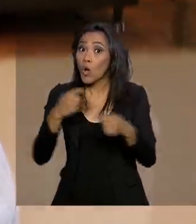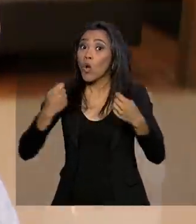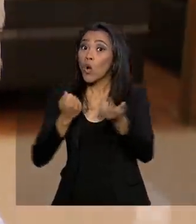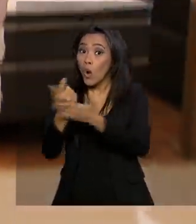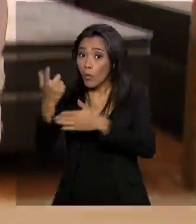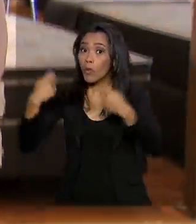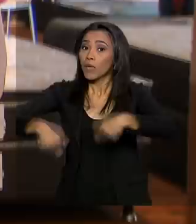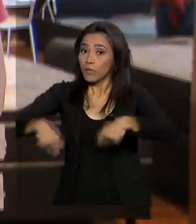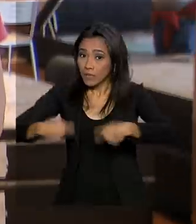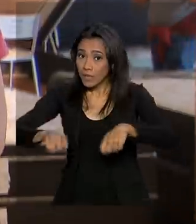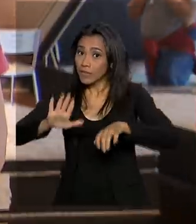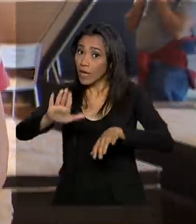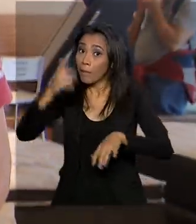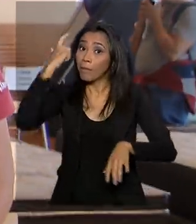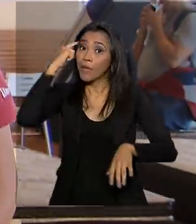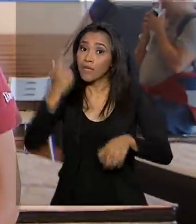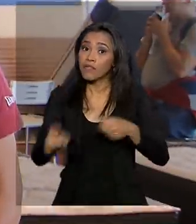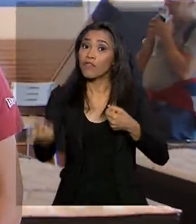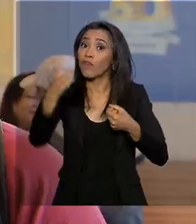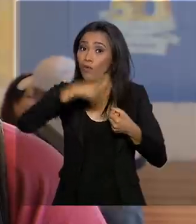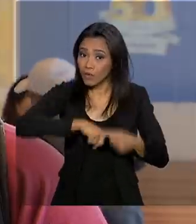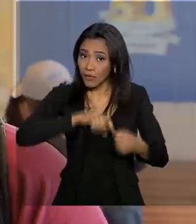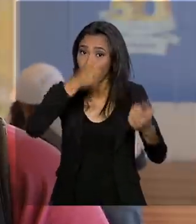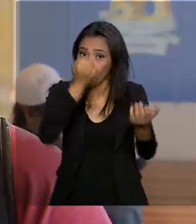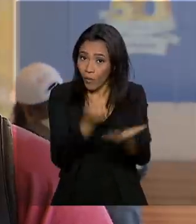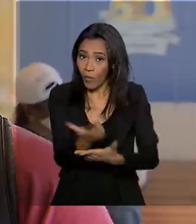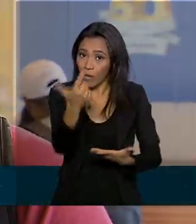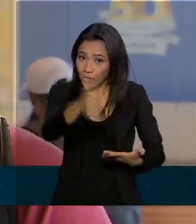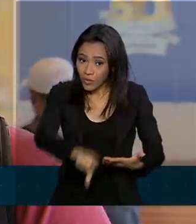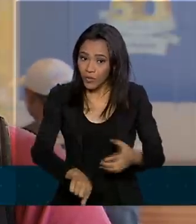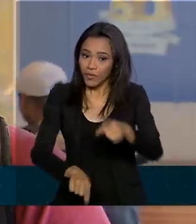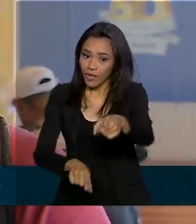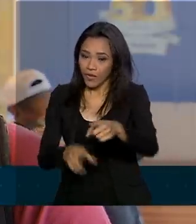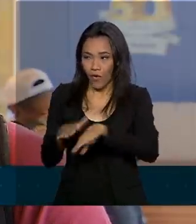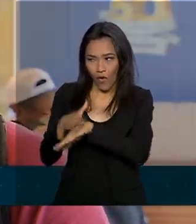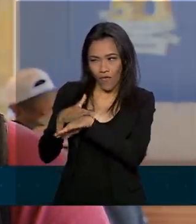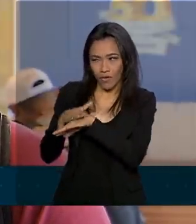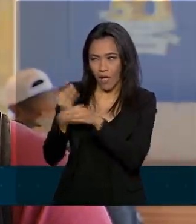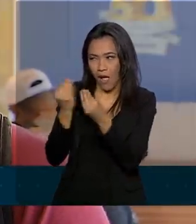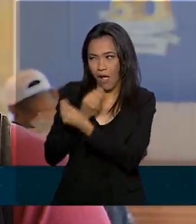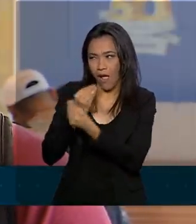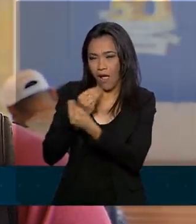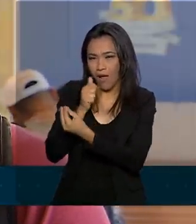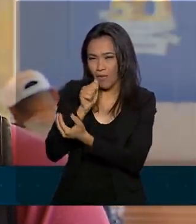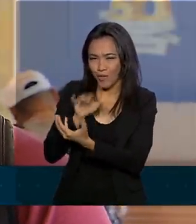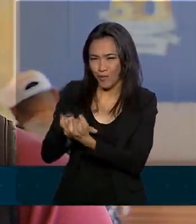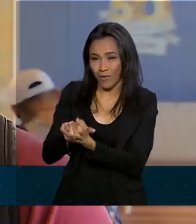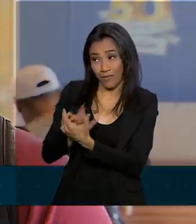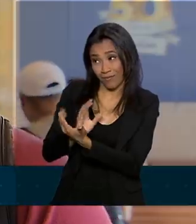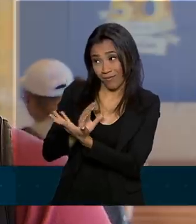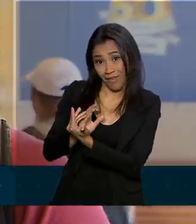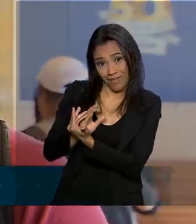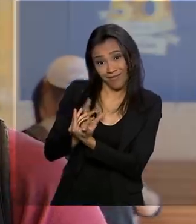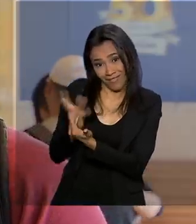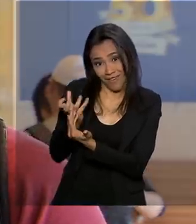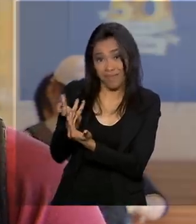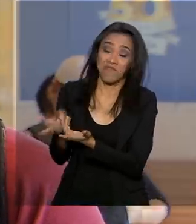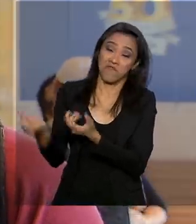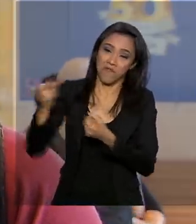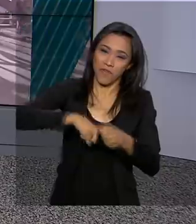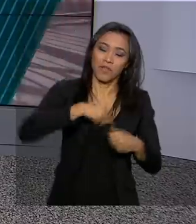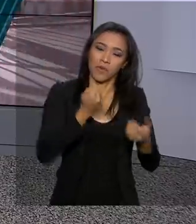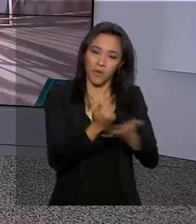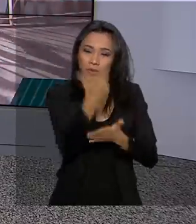mas já pensa em voltar no final de semana. Eu vou chegar em casa e conversar com a minha esposa, né, aí se ela quiser a gente volta aqui e compra